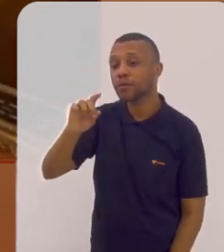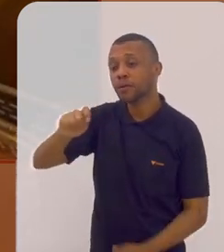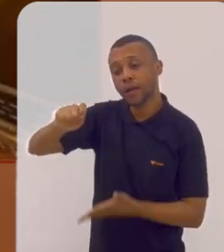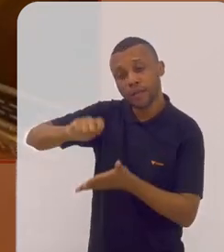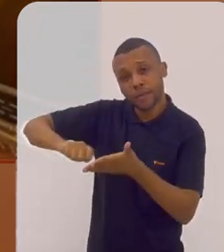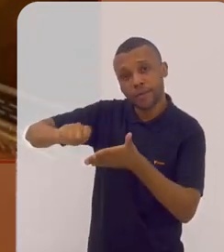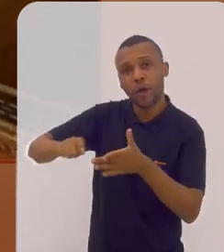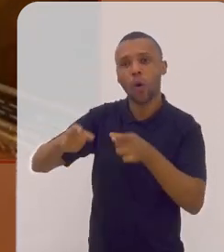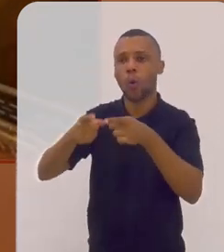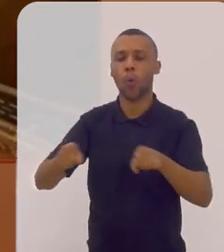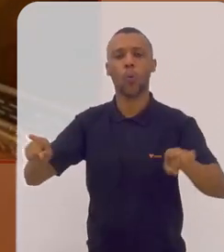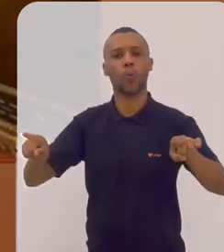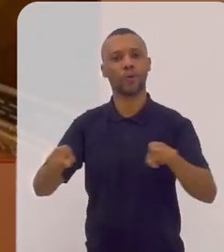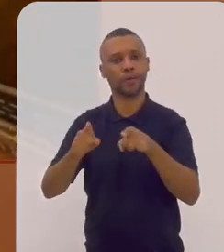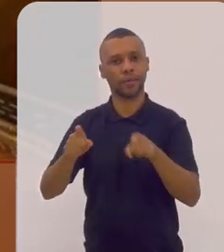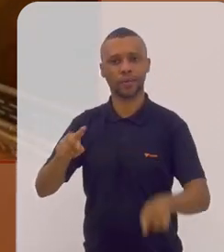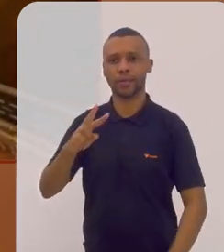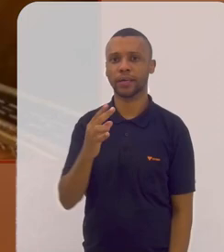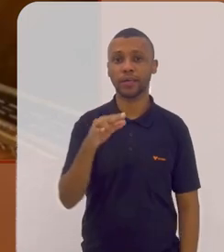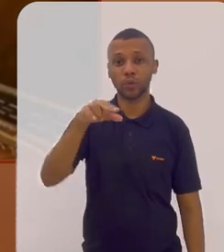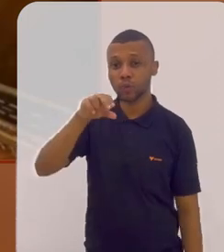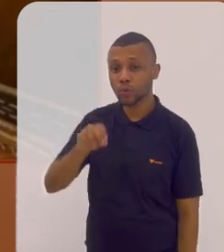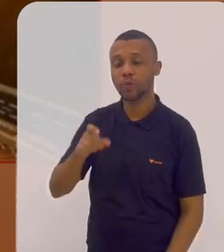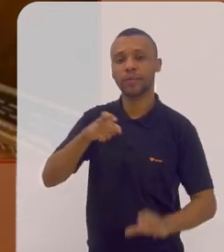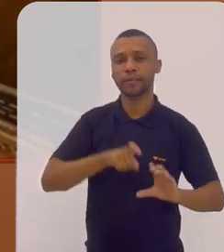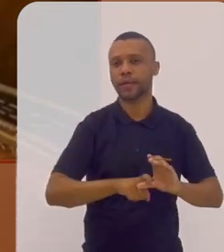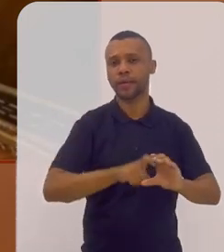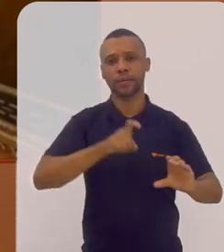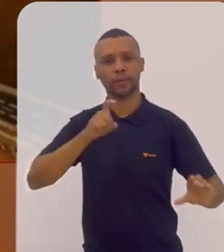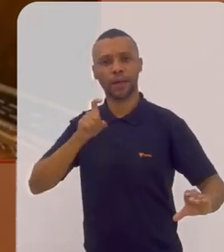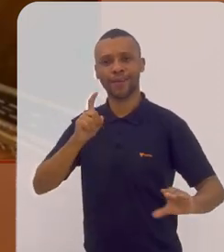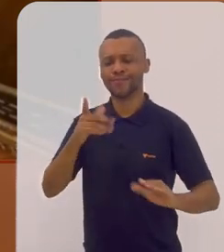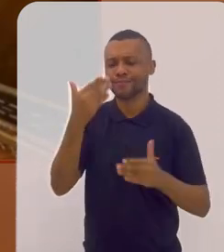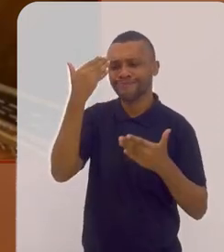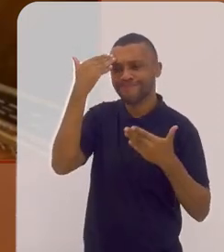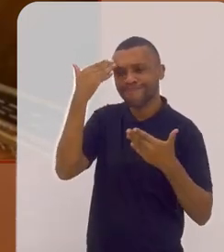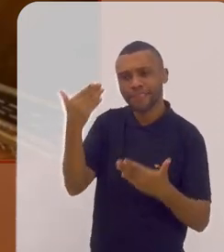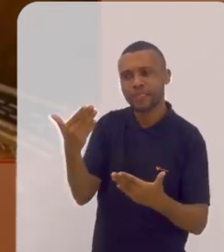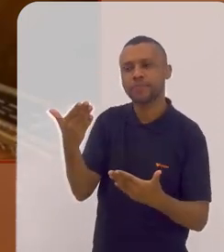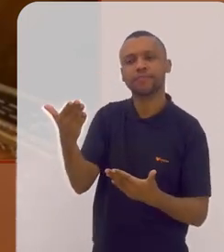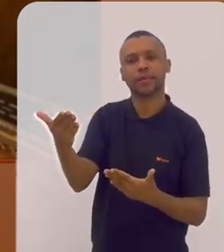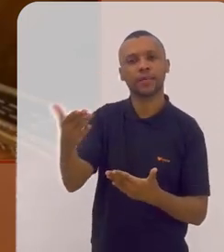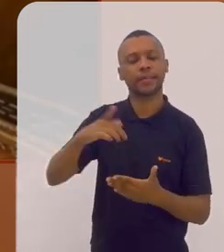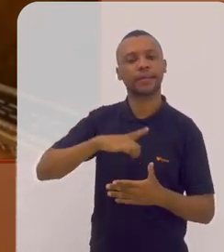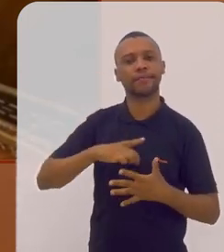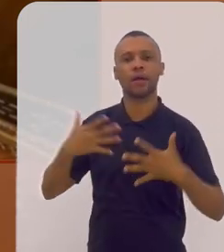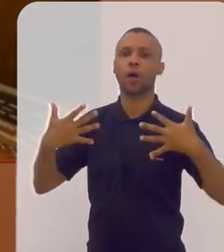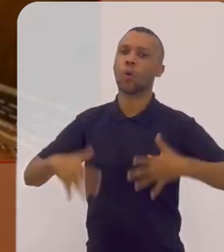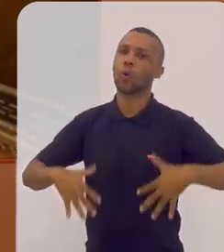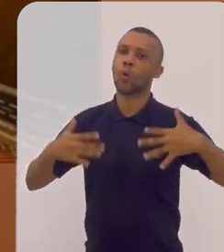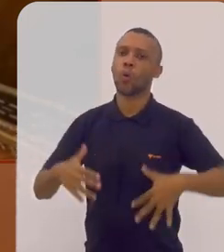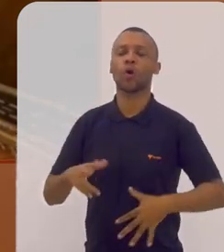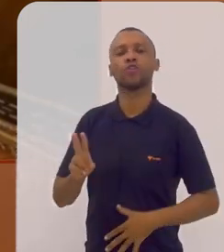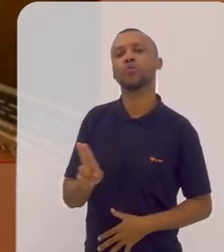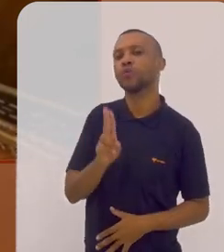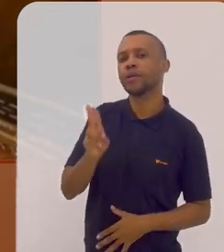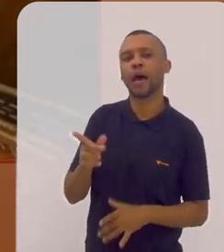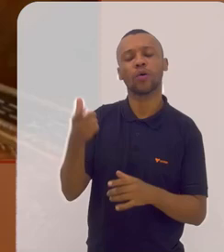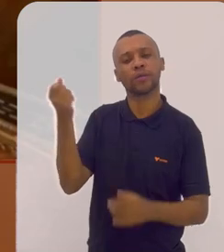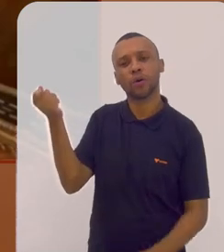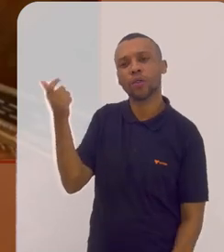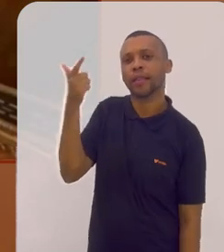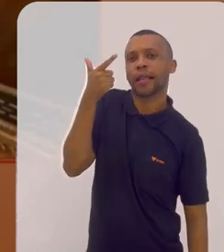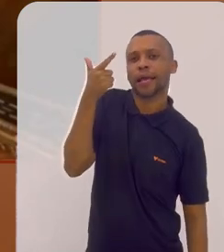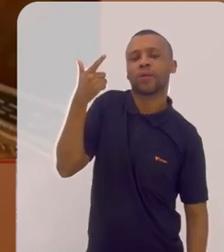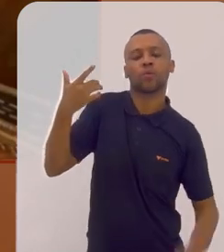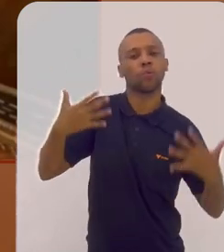independência e eu também fico muito grata a ele ele teve essa grandeza de utilizar